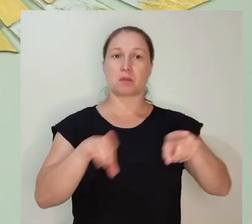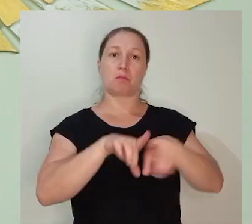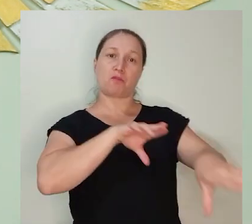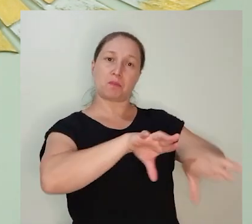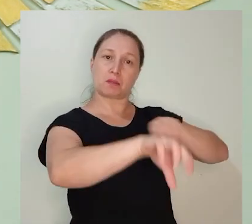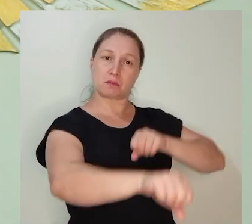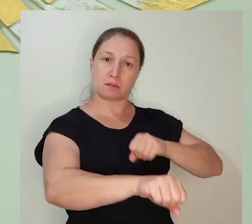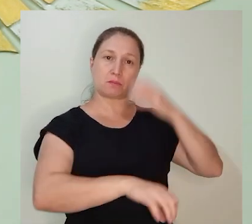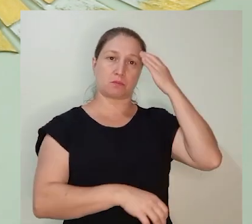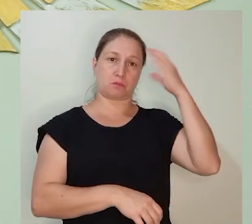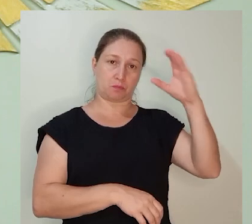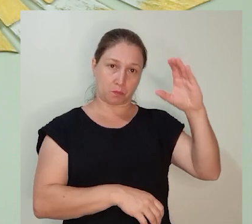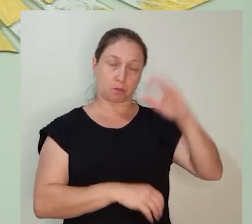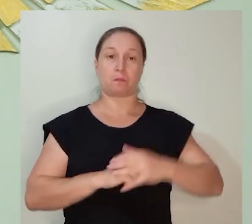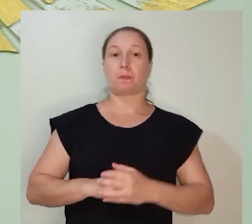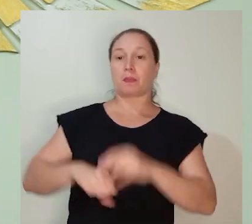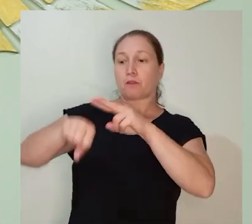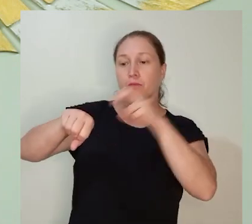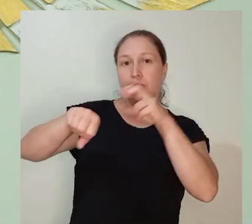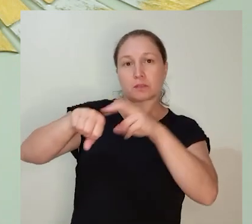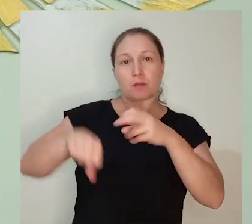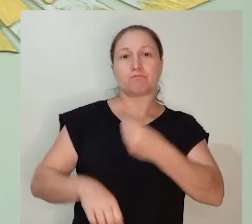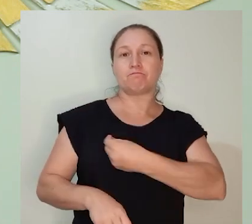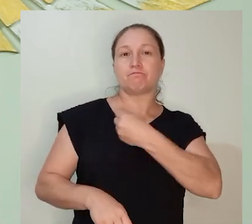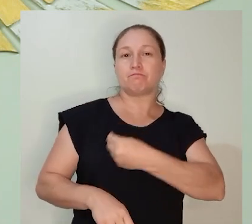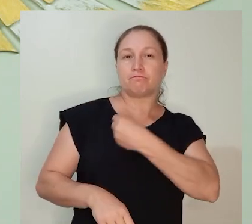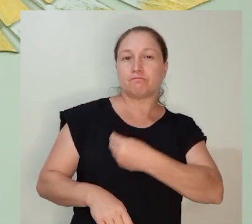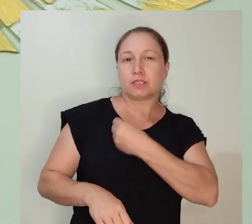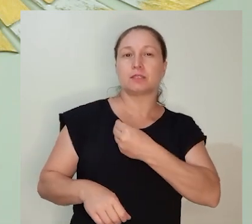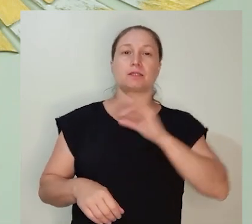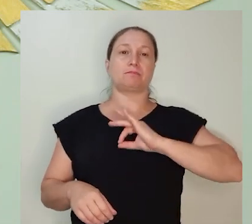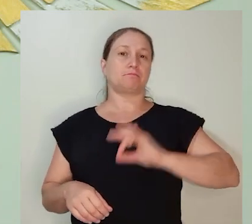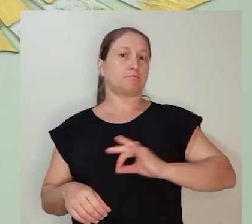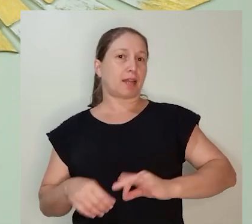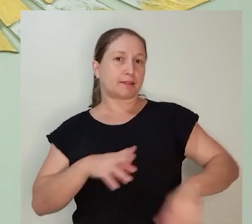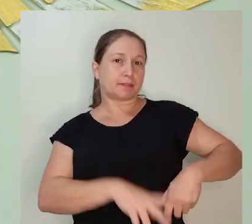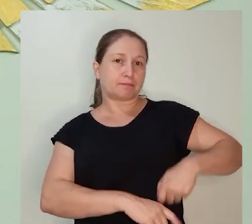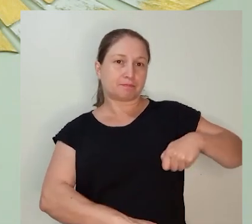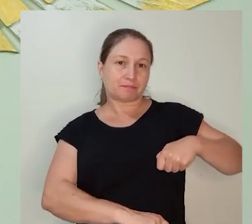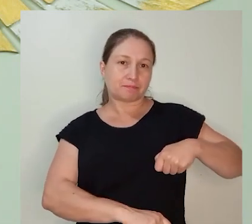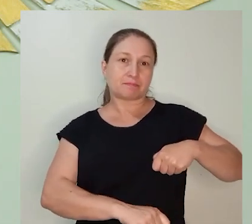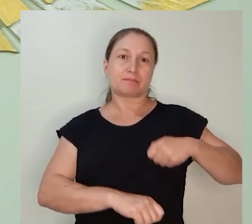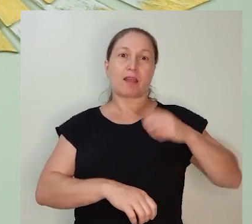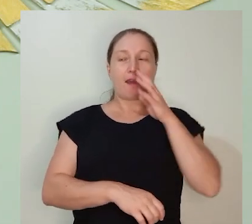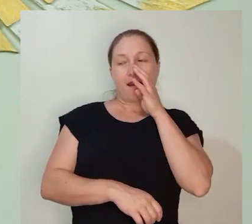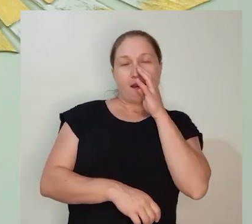Grossa e também em Curitiba. A vocação para a vida religiosa franciscano Capuchinha me